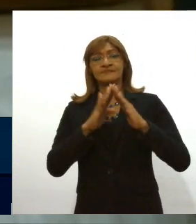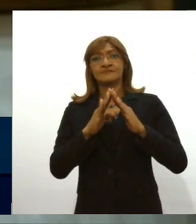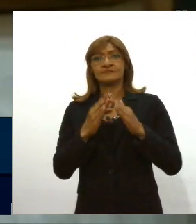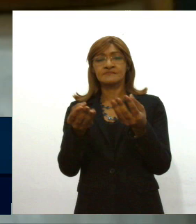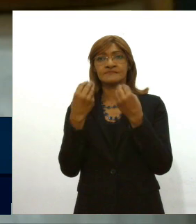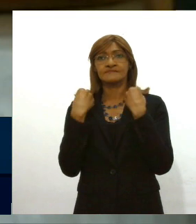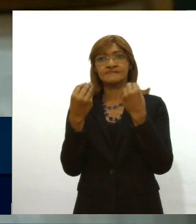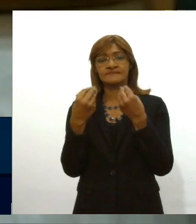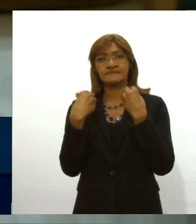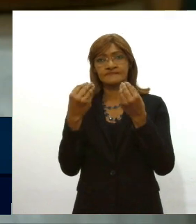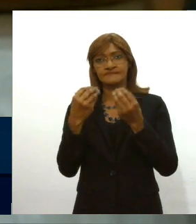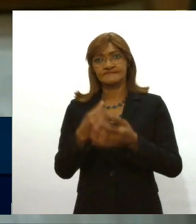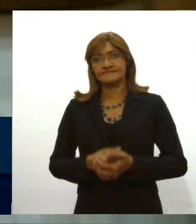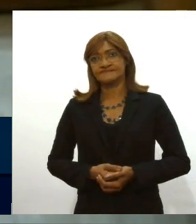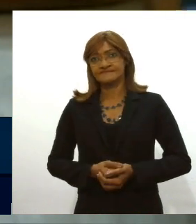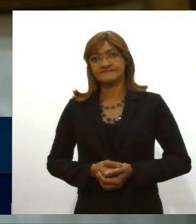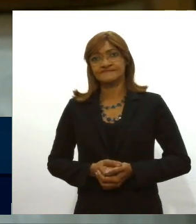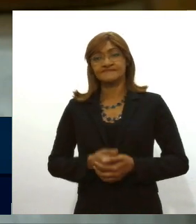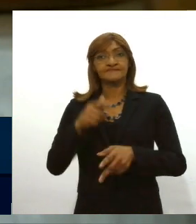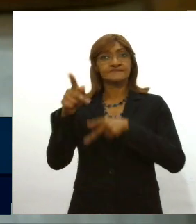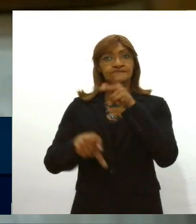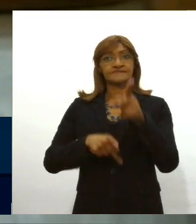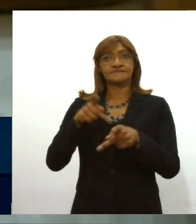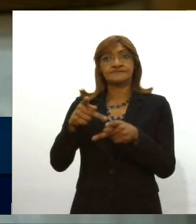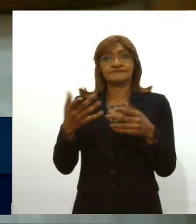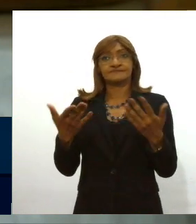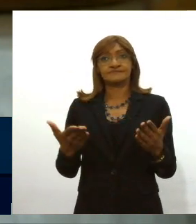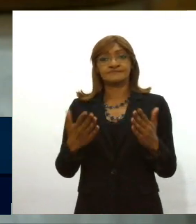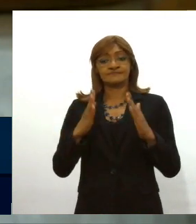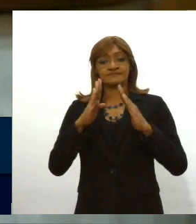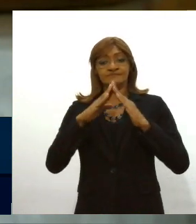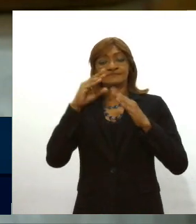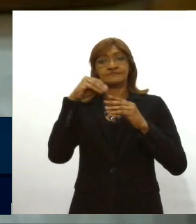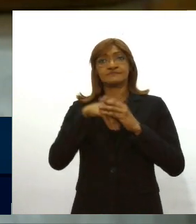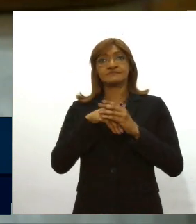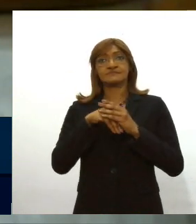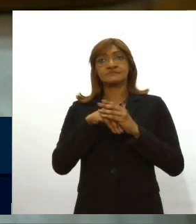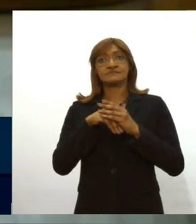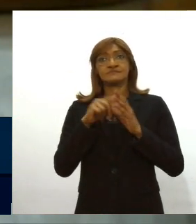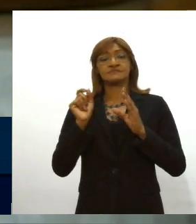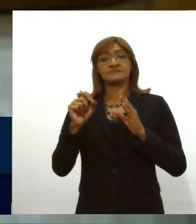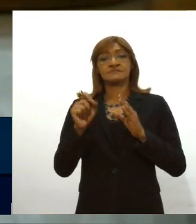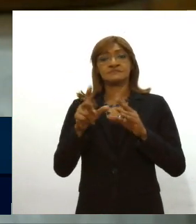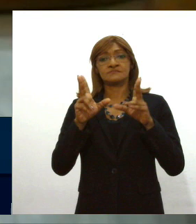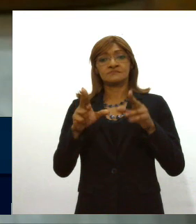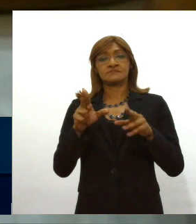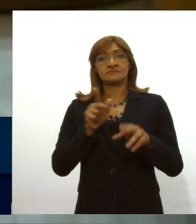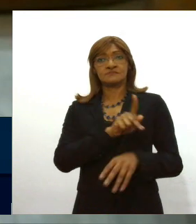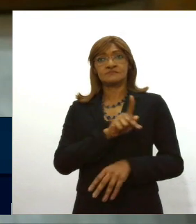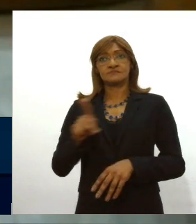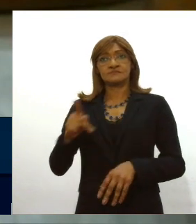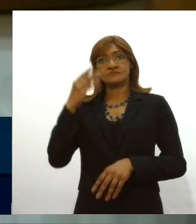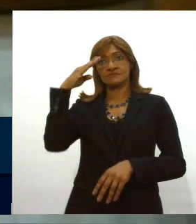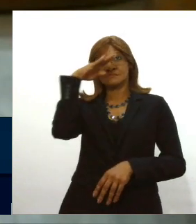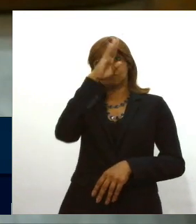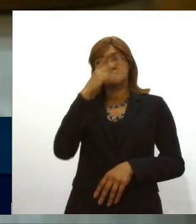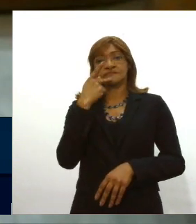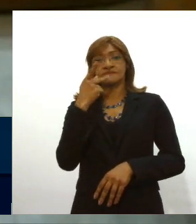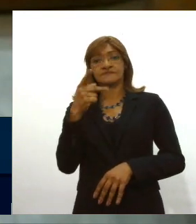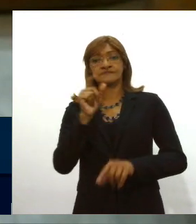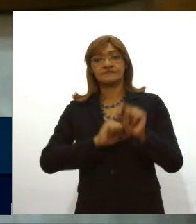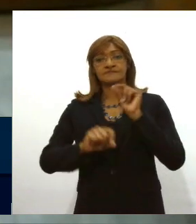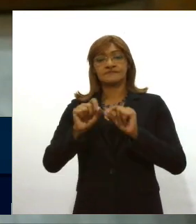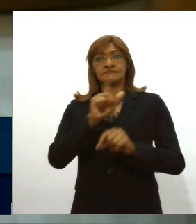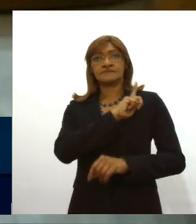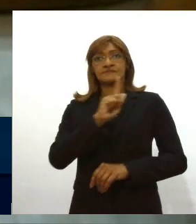pra quem enquanto a população está trancada em casa como nosso presidente Bolsonaro muito bem falou o